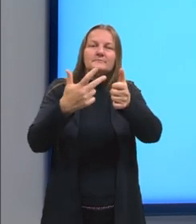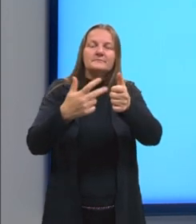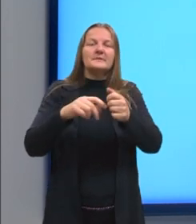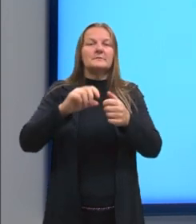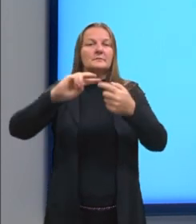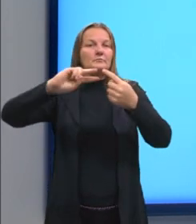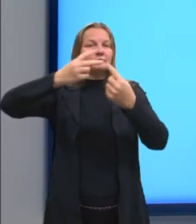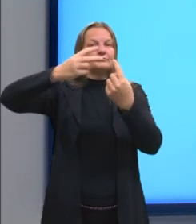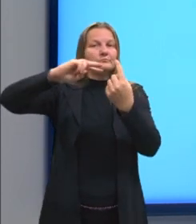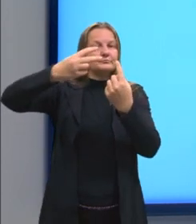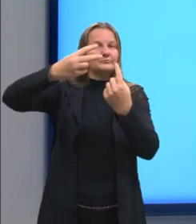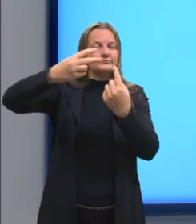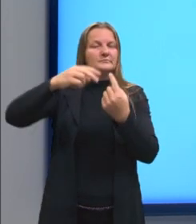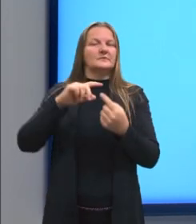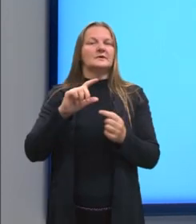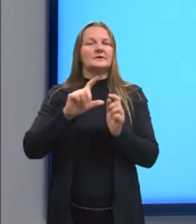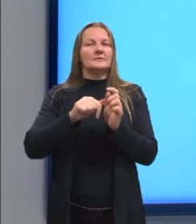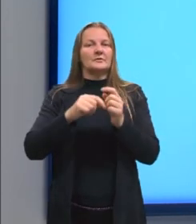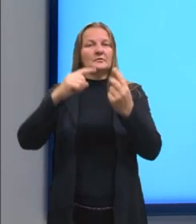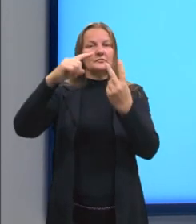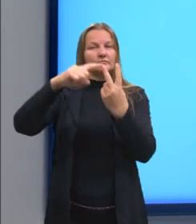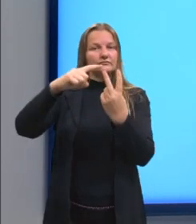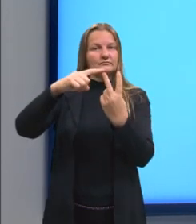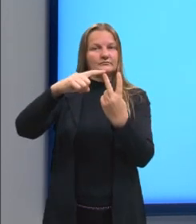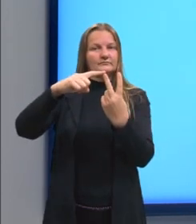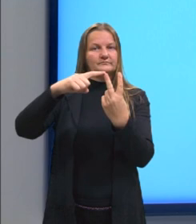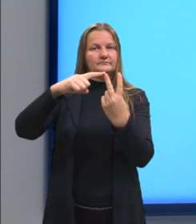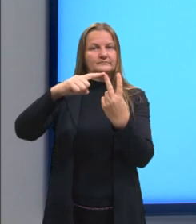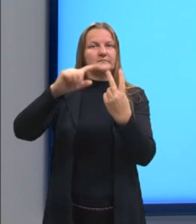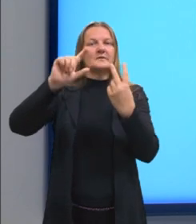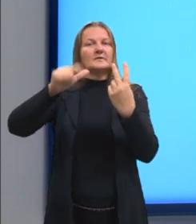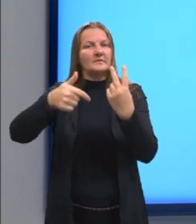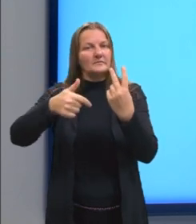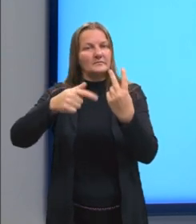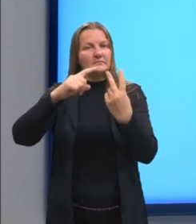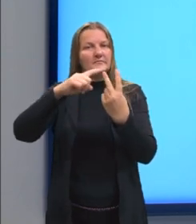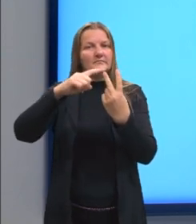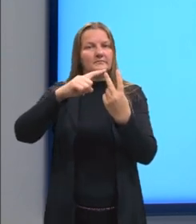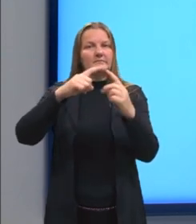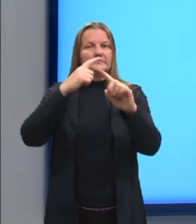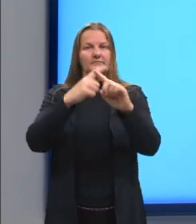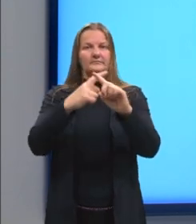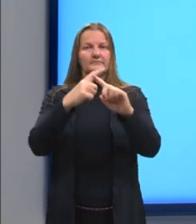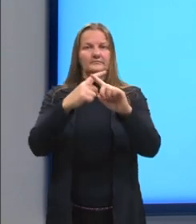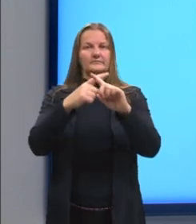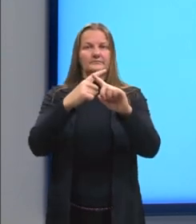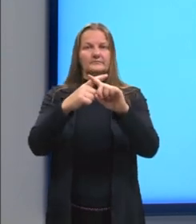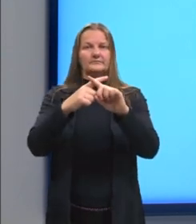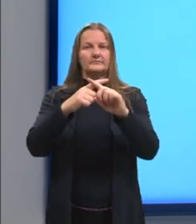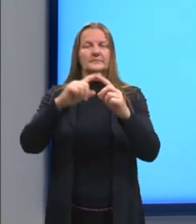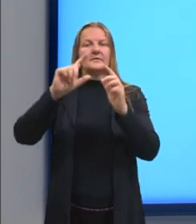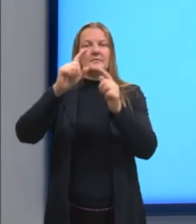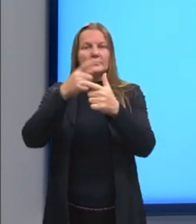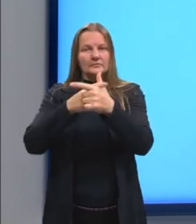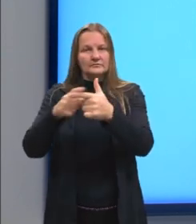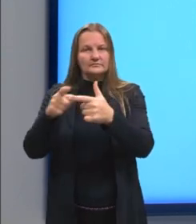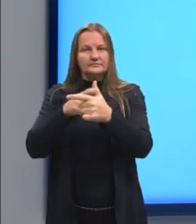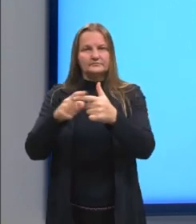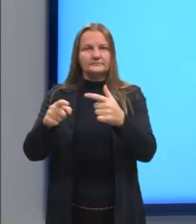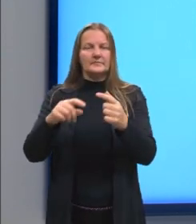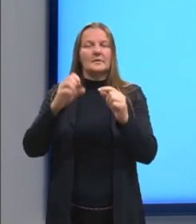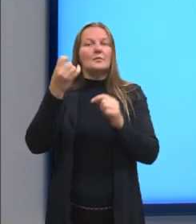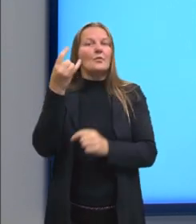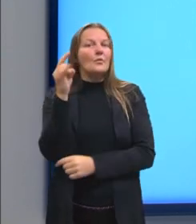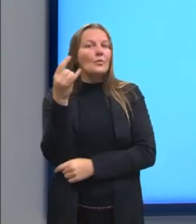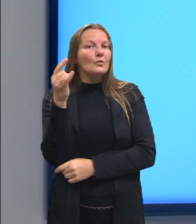potências e raízes, depois multiplicação e divisão, e